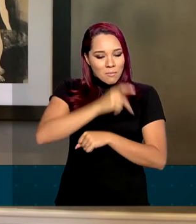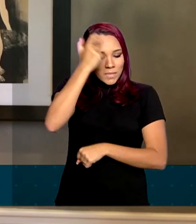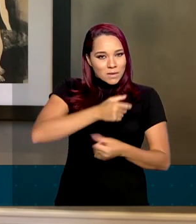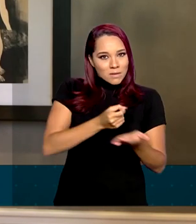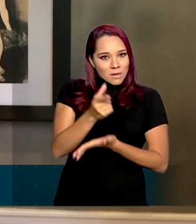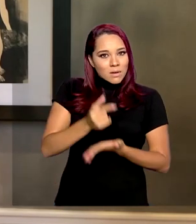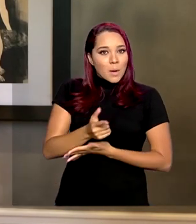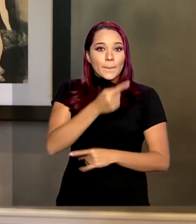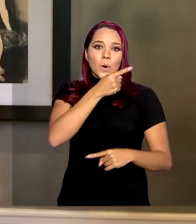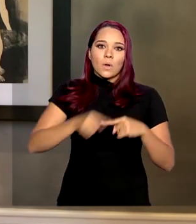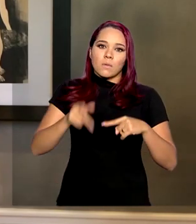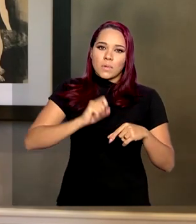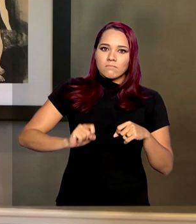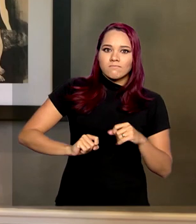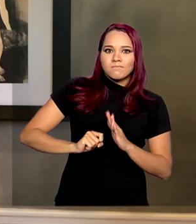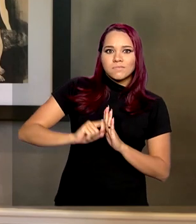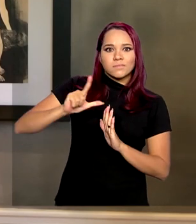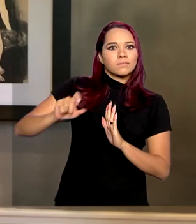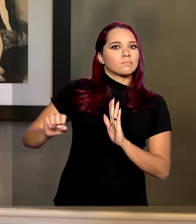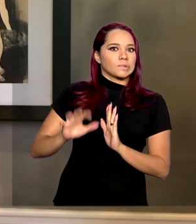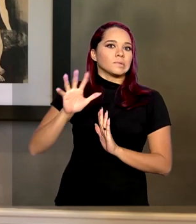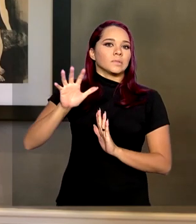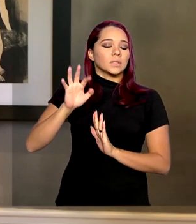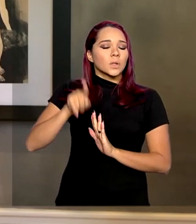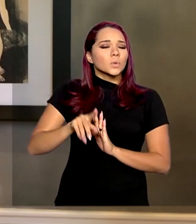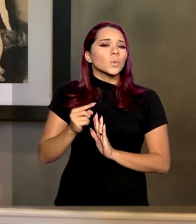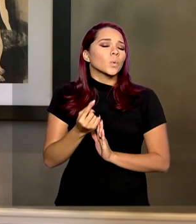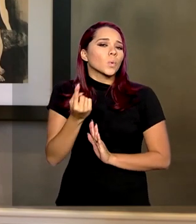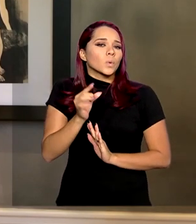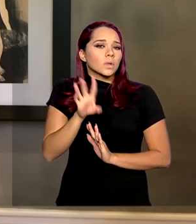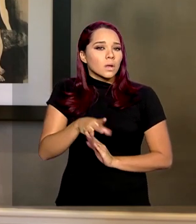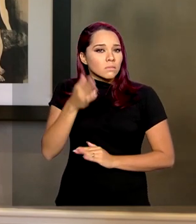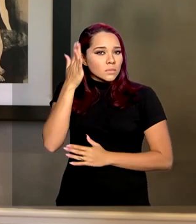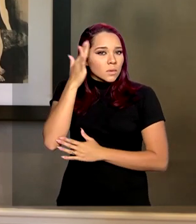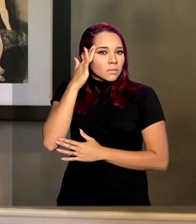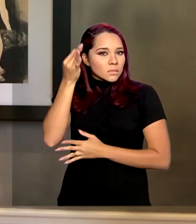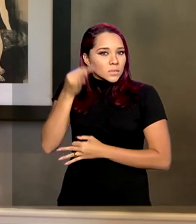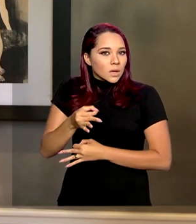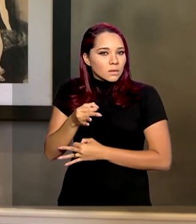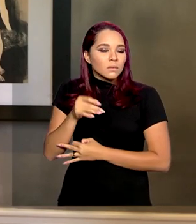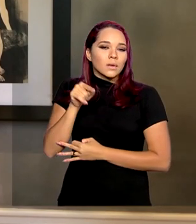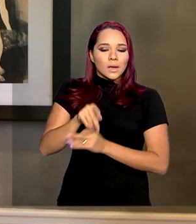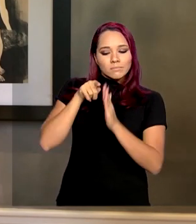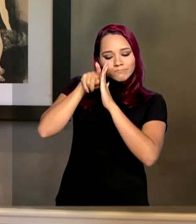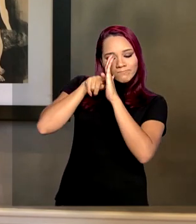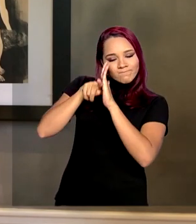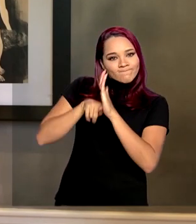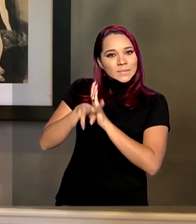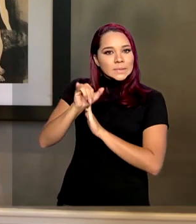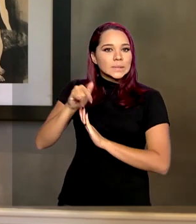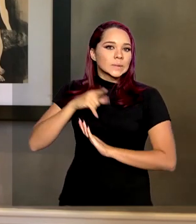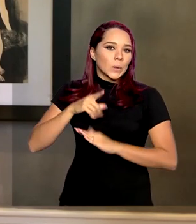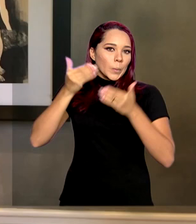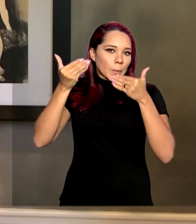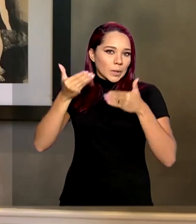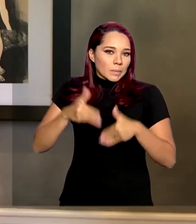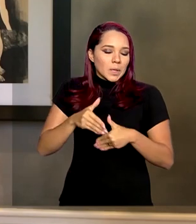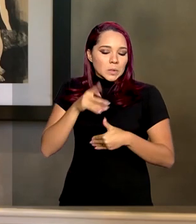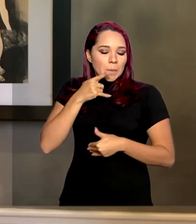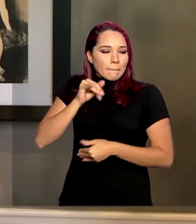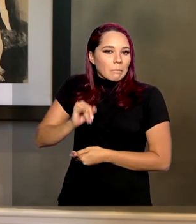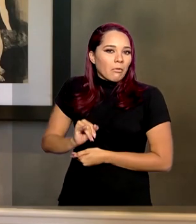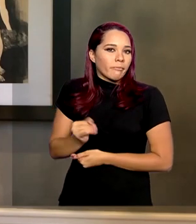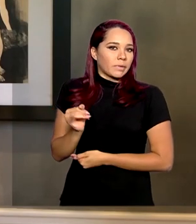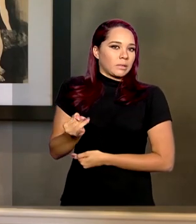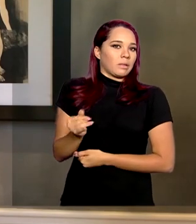abusivos. E, de fato, a única maneira de sabermos isso é verificando se há um comportamento oportunista